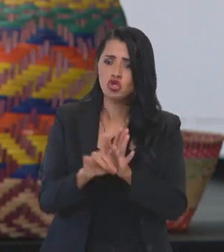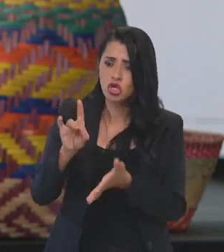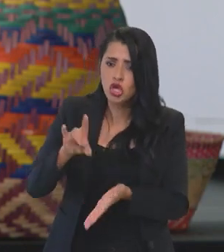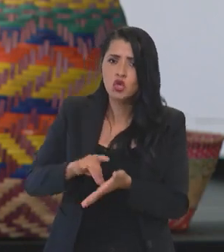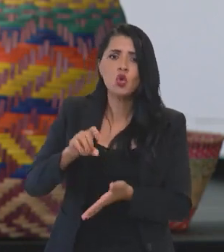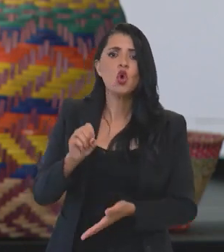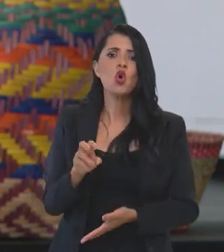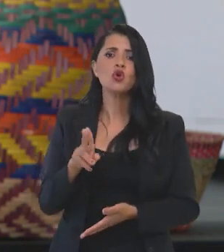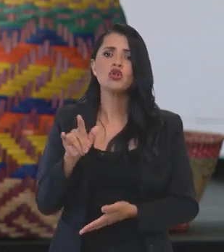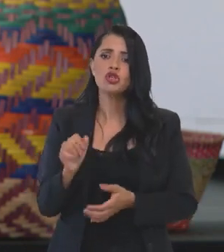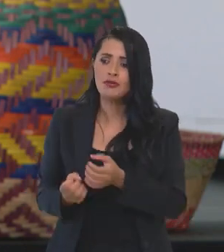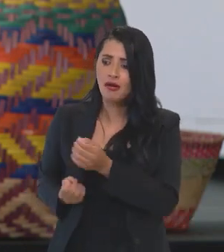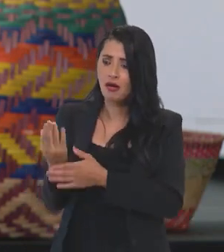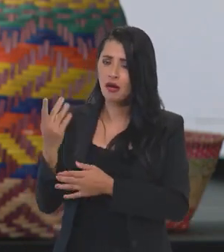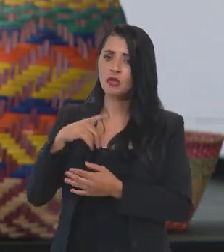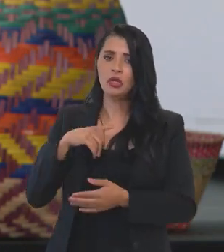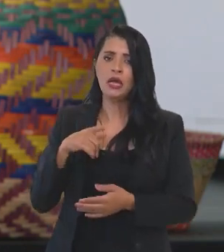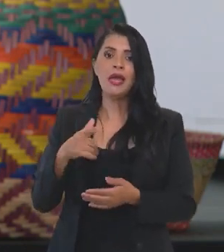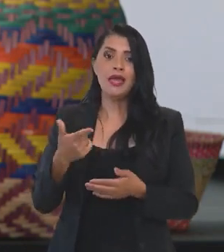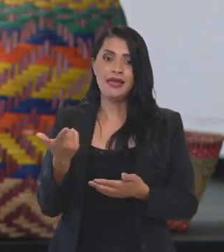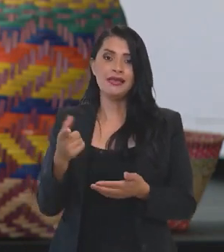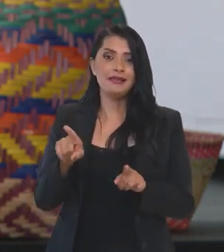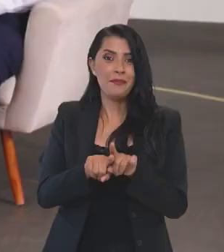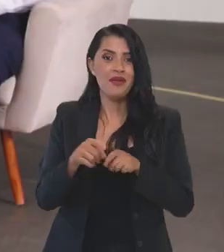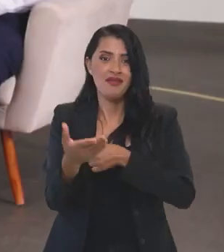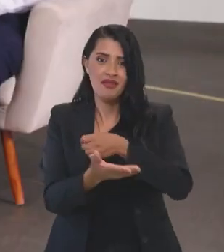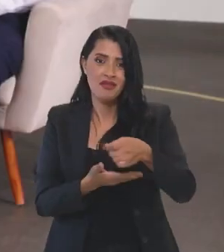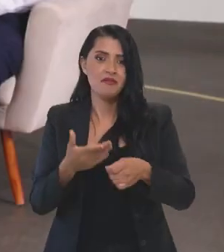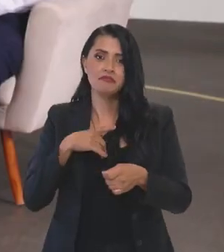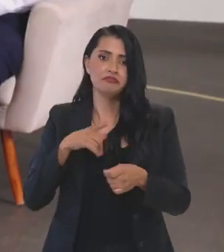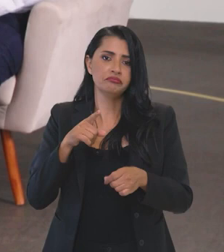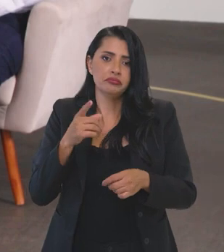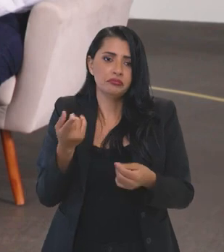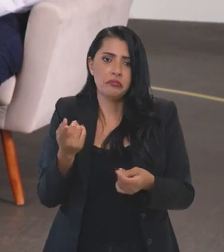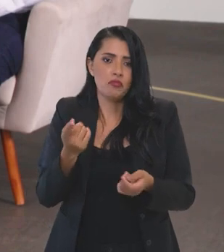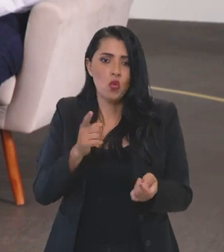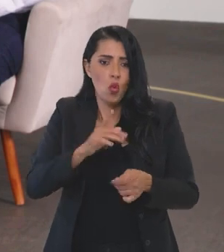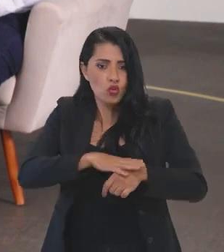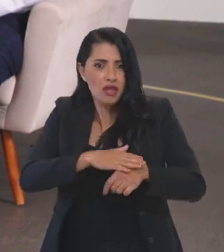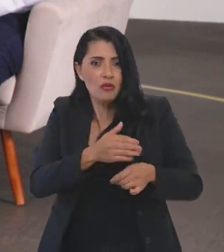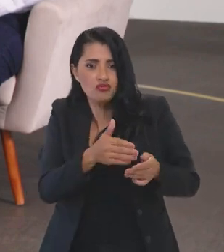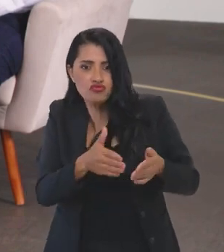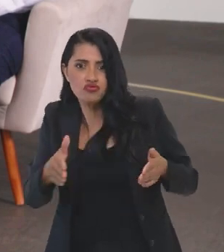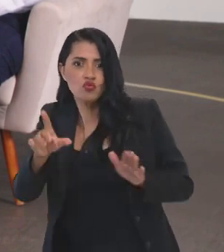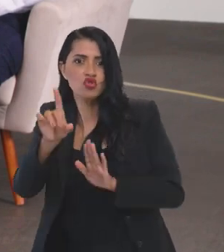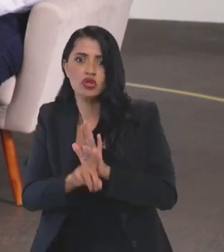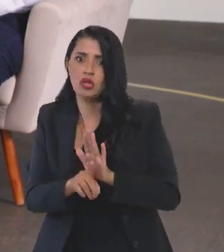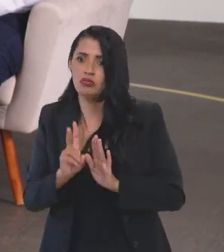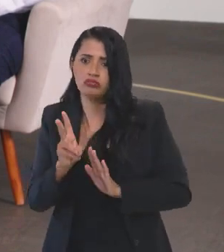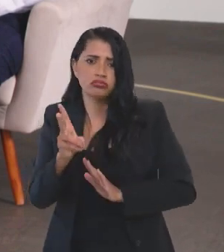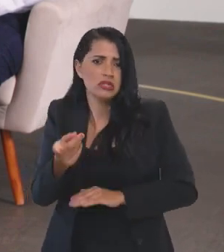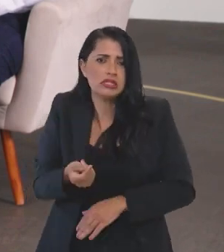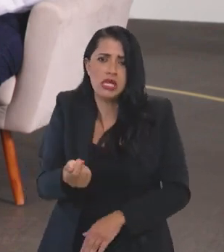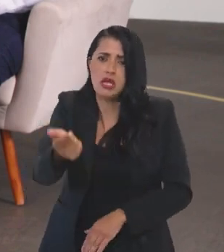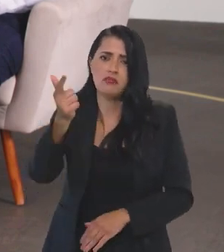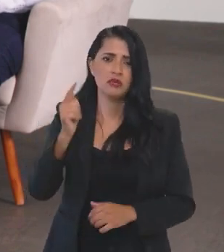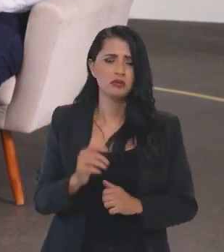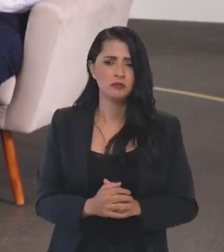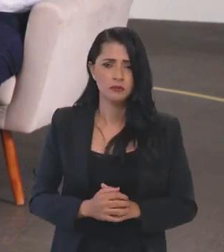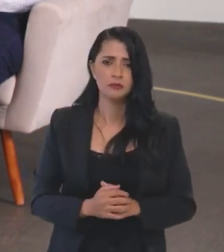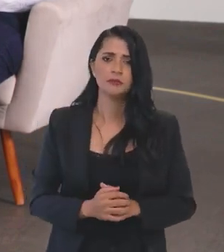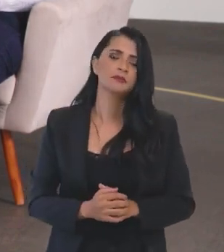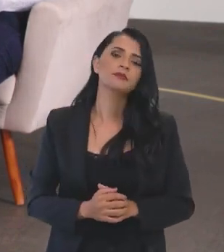e o princípio da imprescritibilidade, que significa que pode passar o tempo, que esse direito não acaba com o tempo.